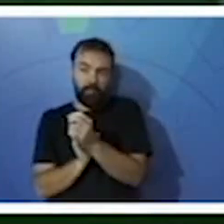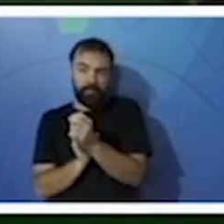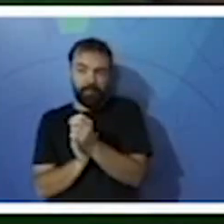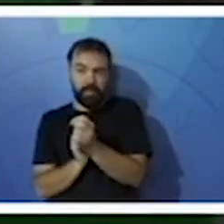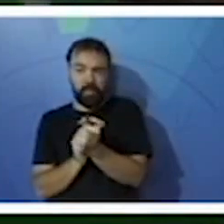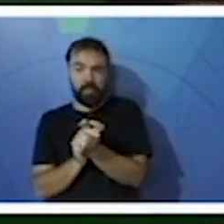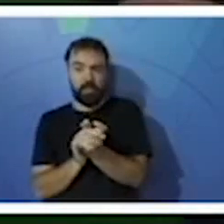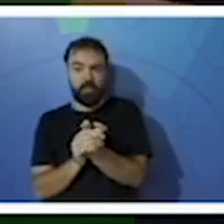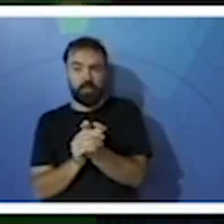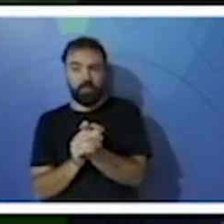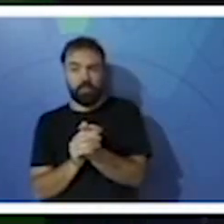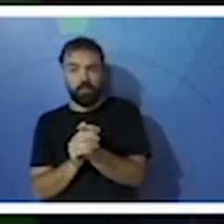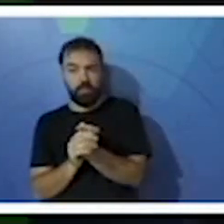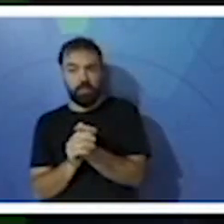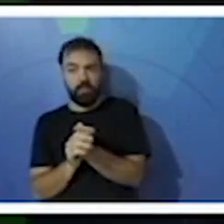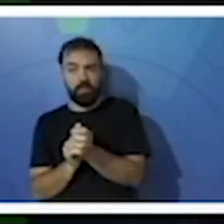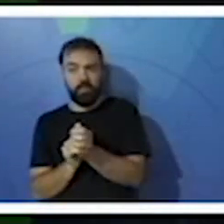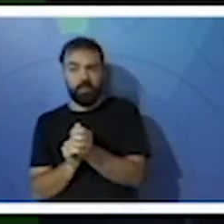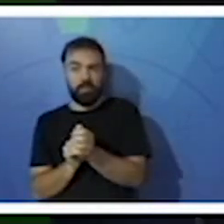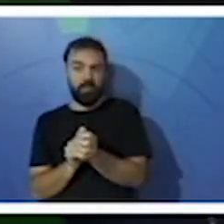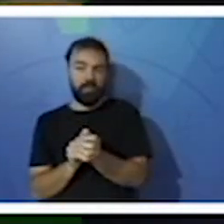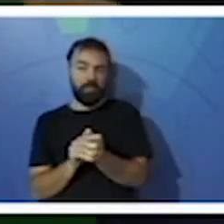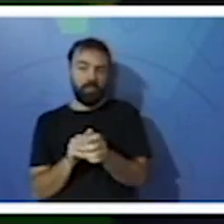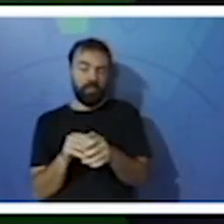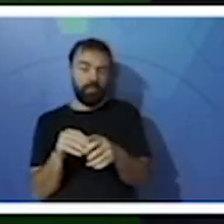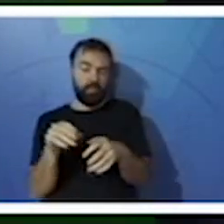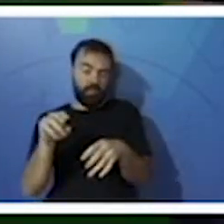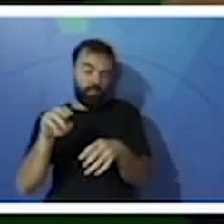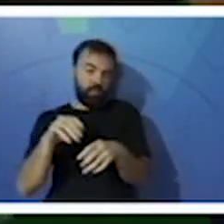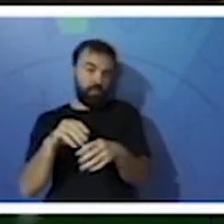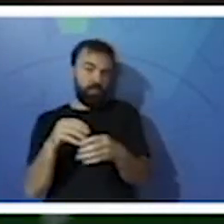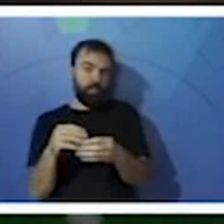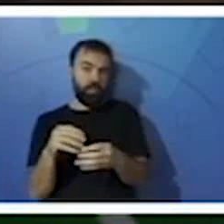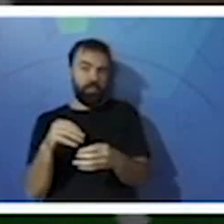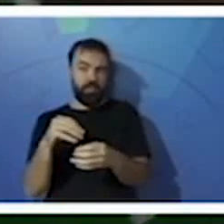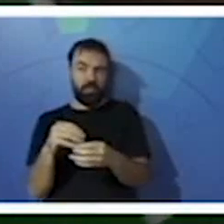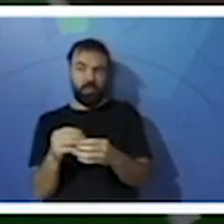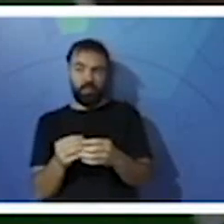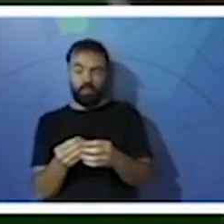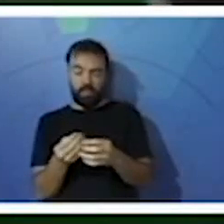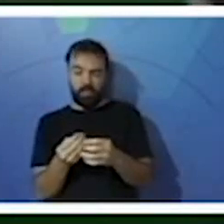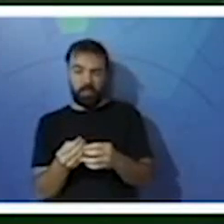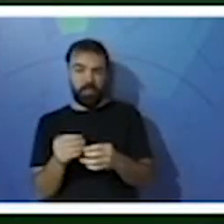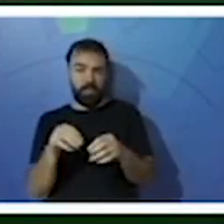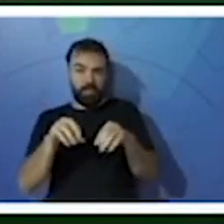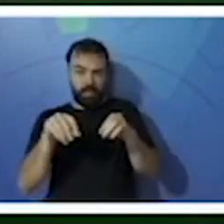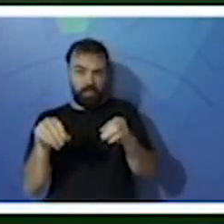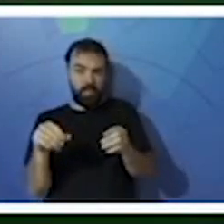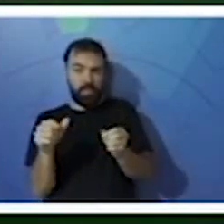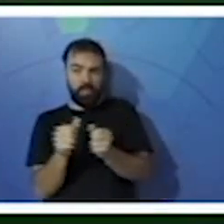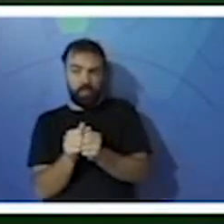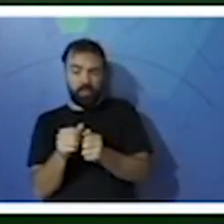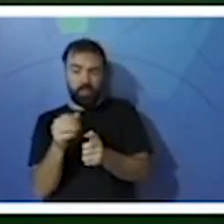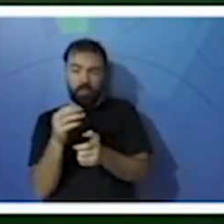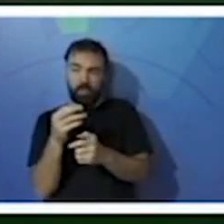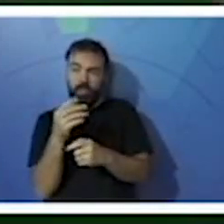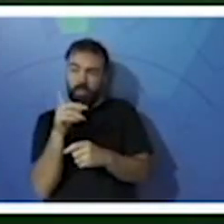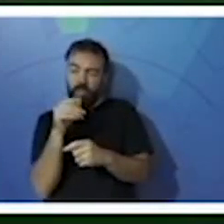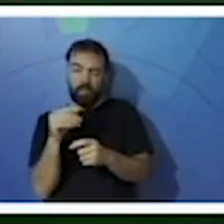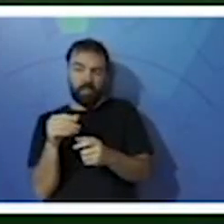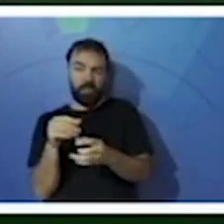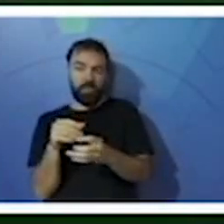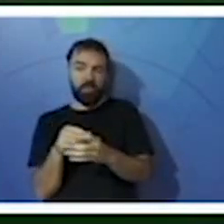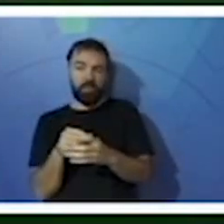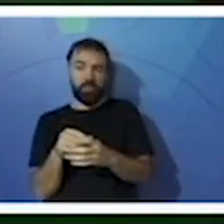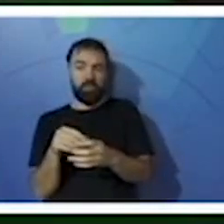depois a mistura da água e da areia, algas e animais invertebrados presentes na água.